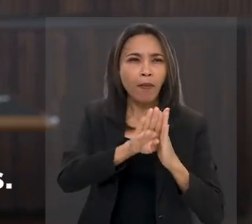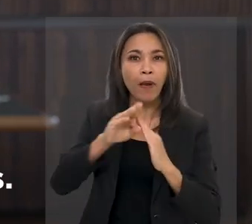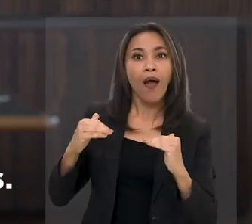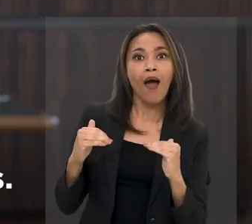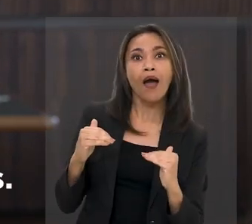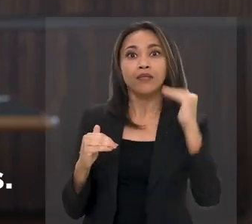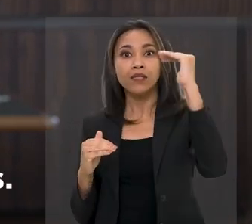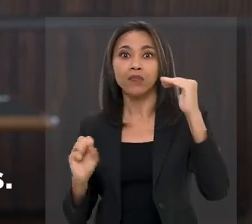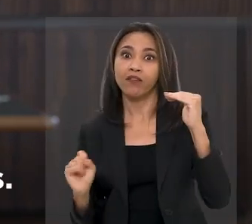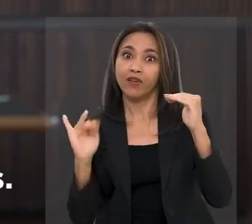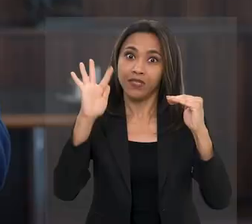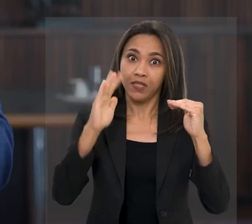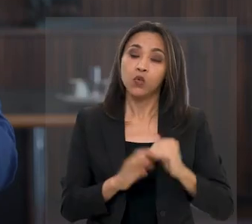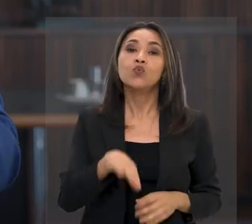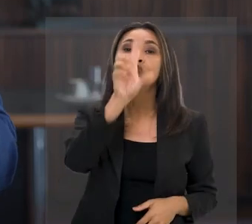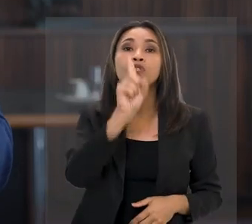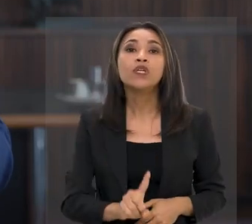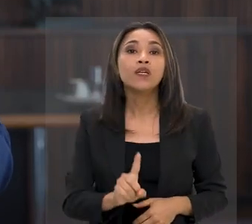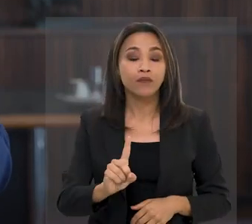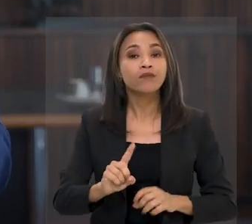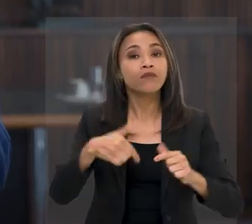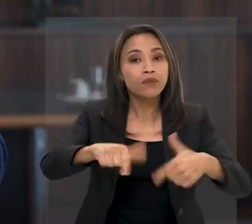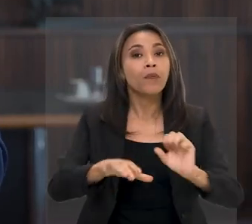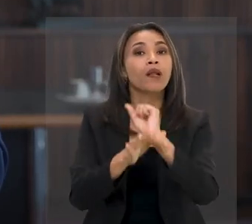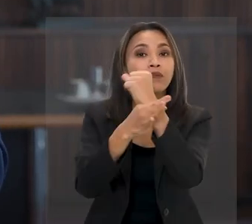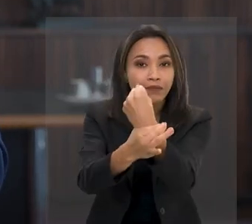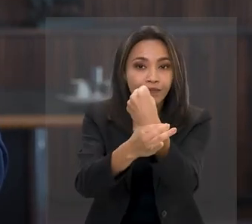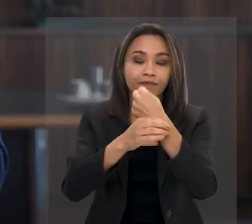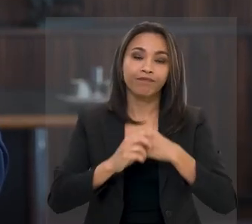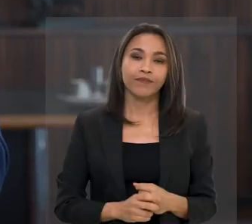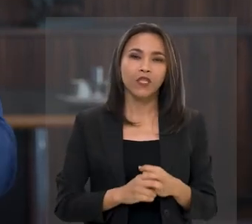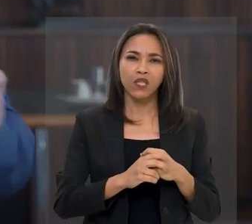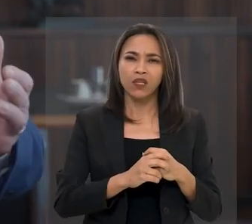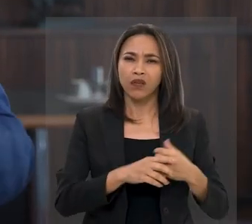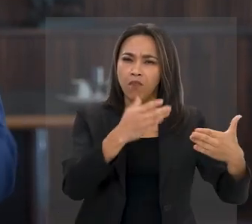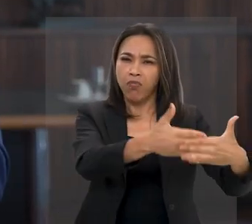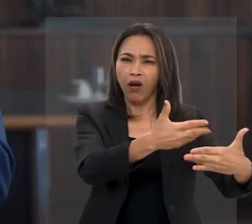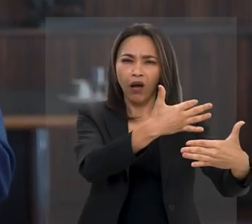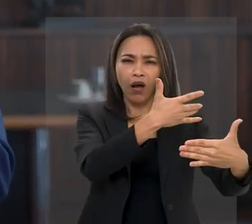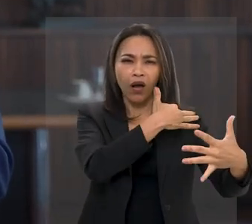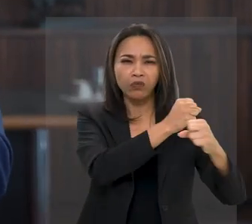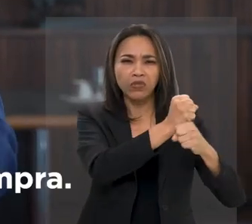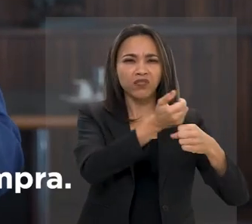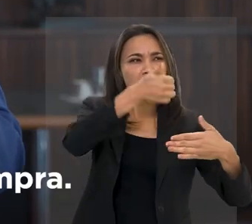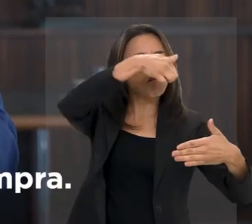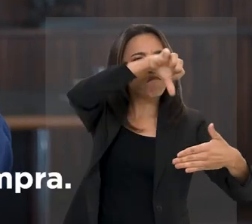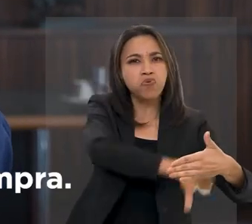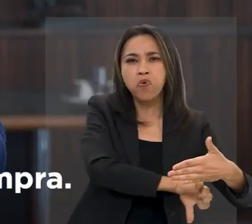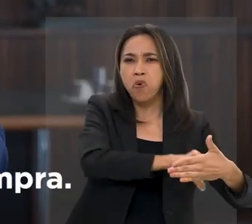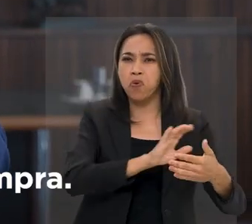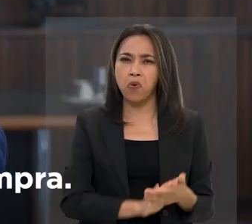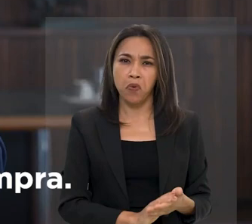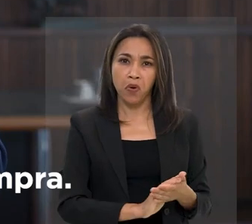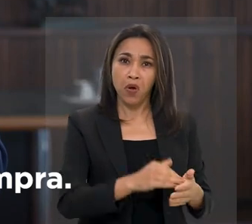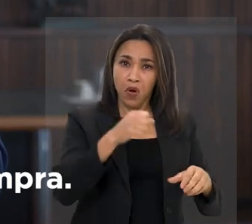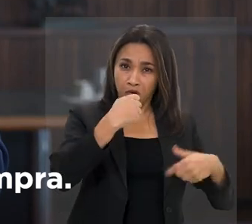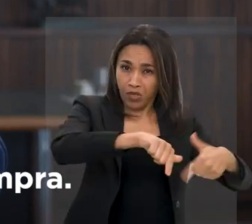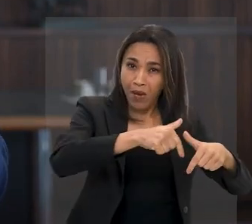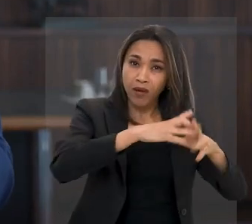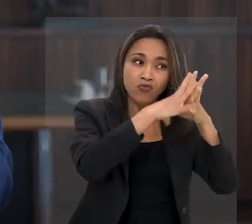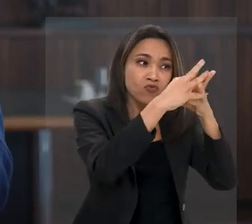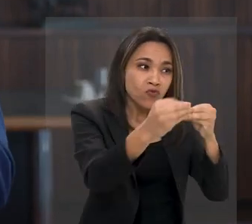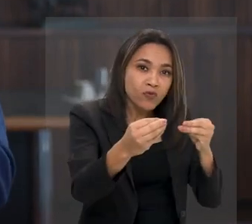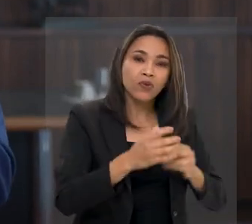direitos trabalhistas garantidos. Tudo piorou nos últimos anos. O emprego sumiu. Os salários perderam o poder de compra.